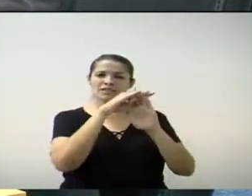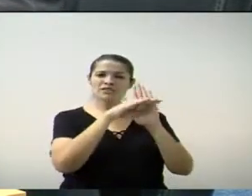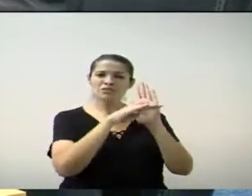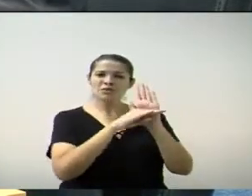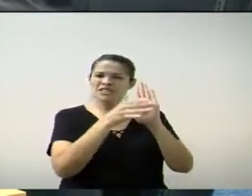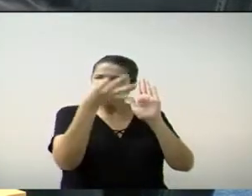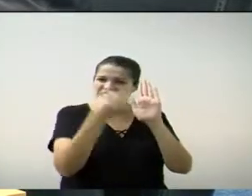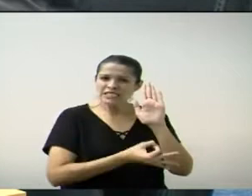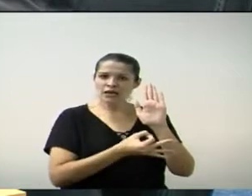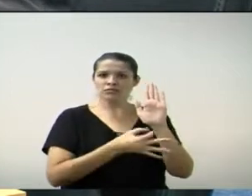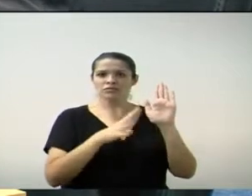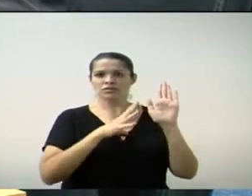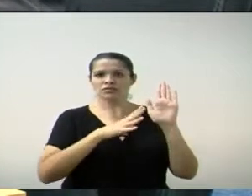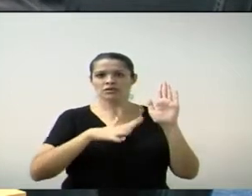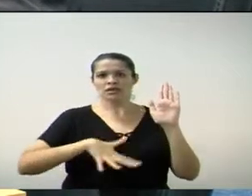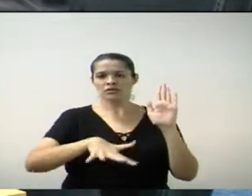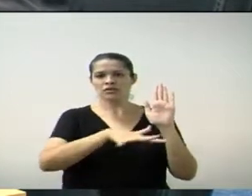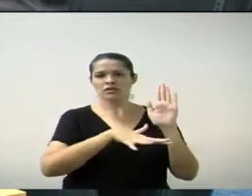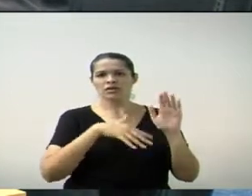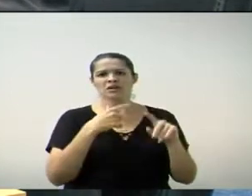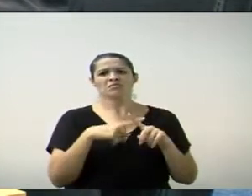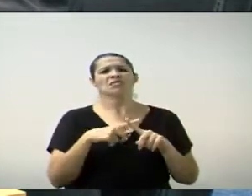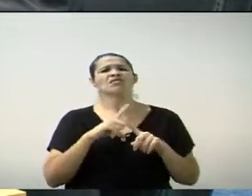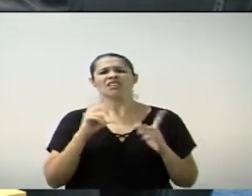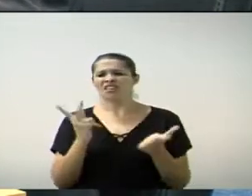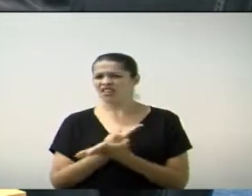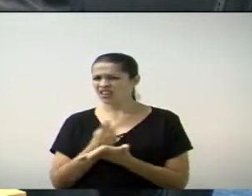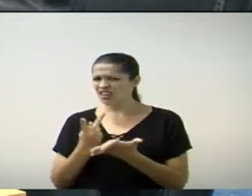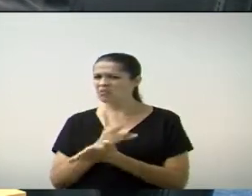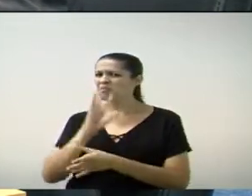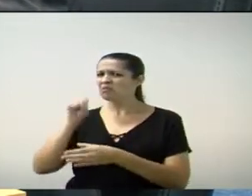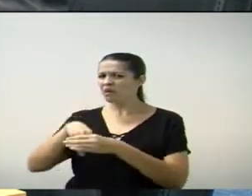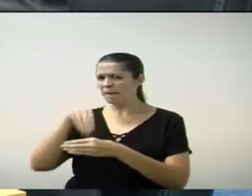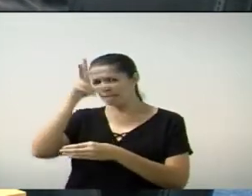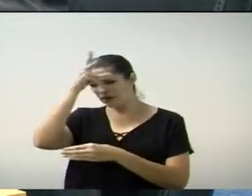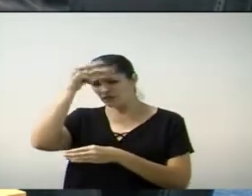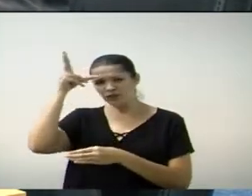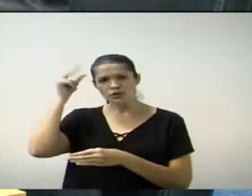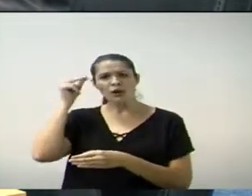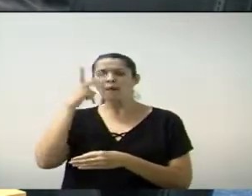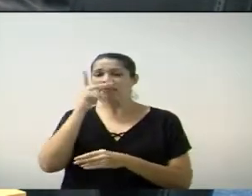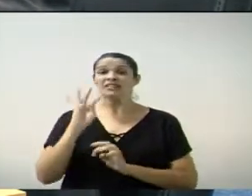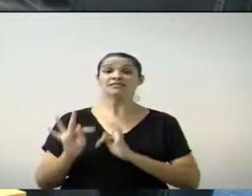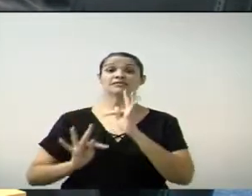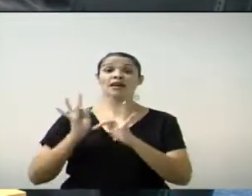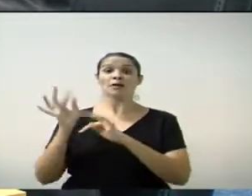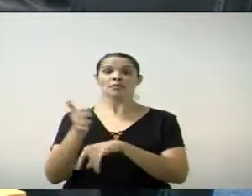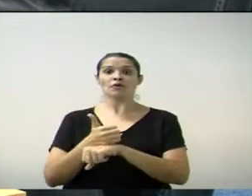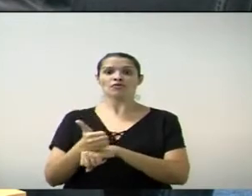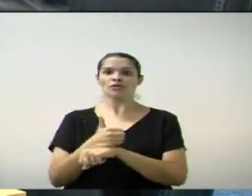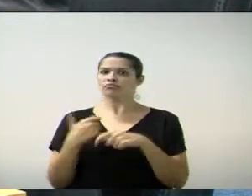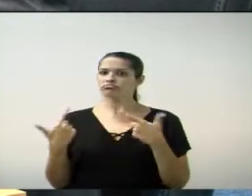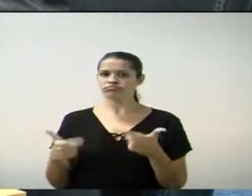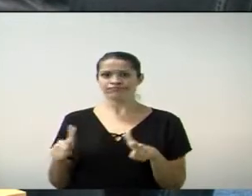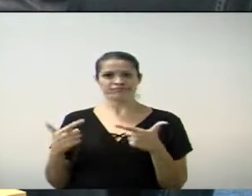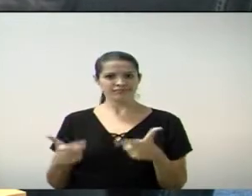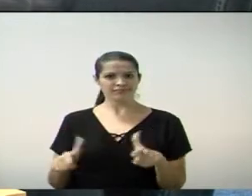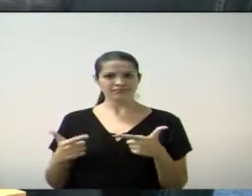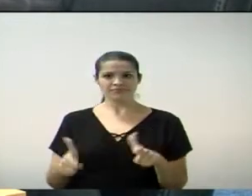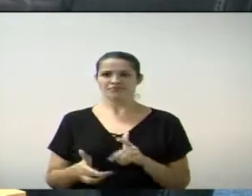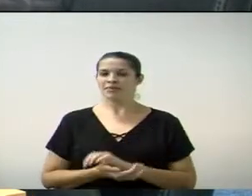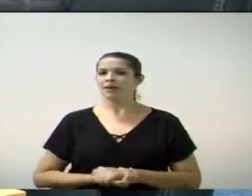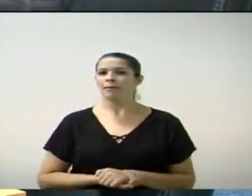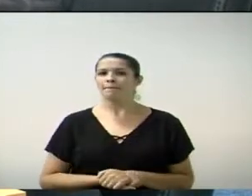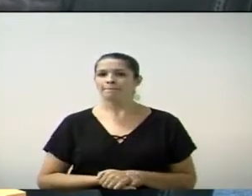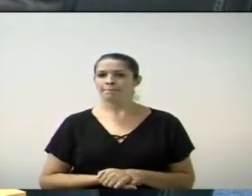Infelizmente, o plano diretor da nossa cidade, ele tem algumas falhas, o corpo técnico da prefeitura é meio carente, não estou dizendo que